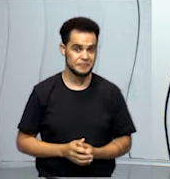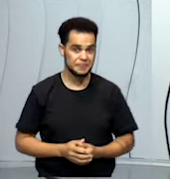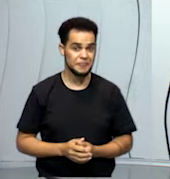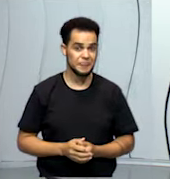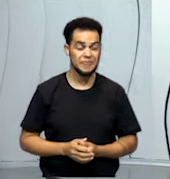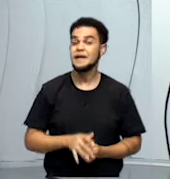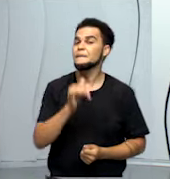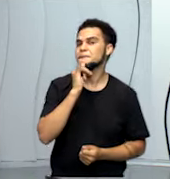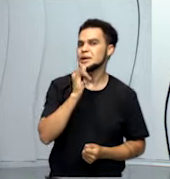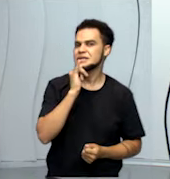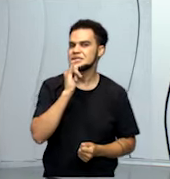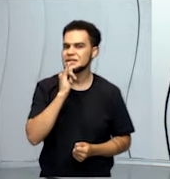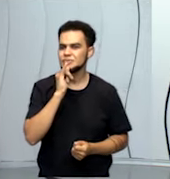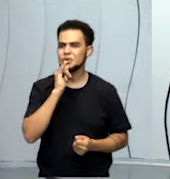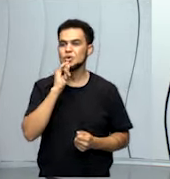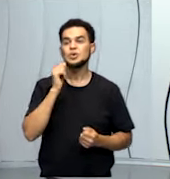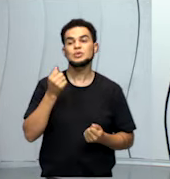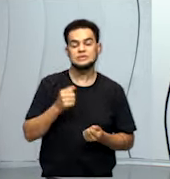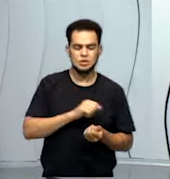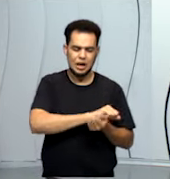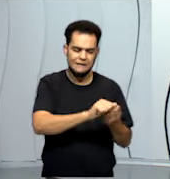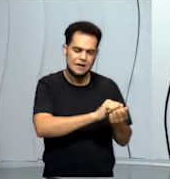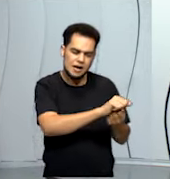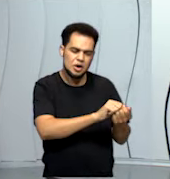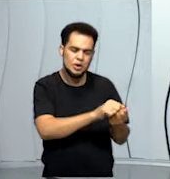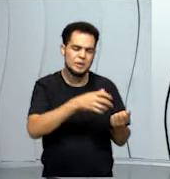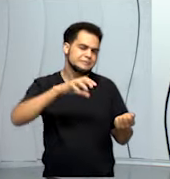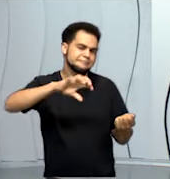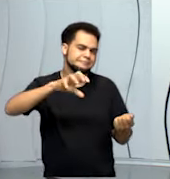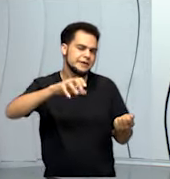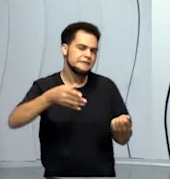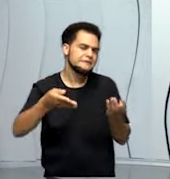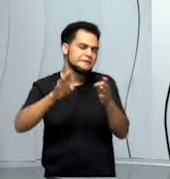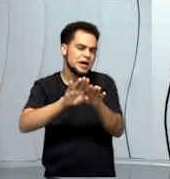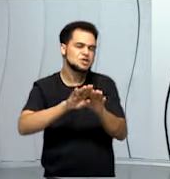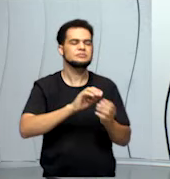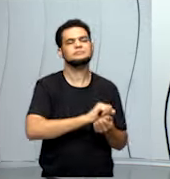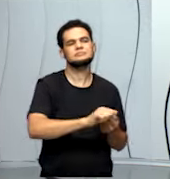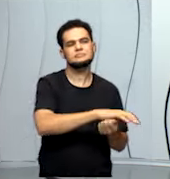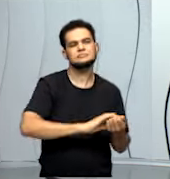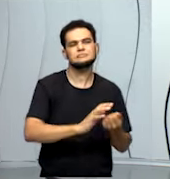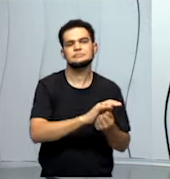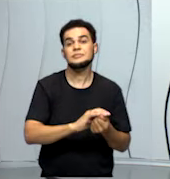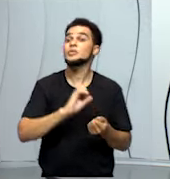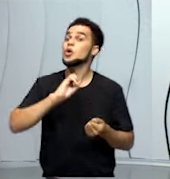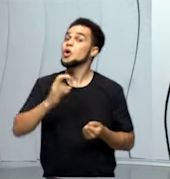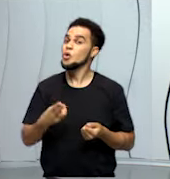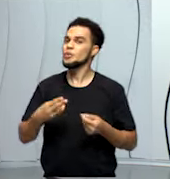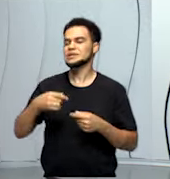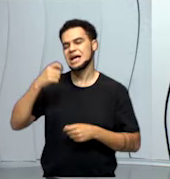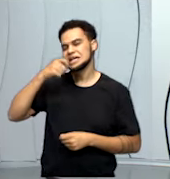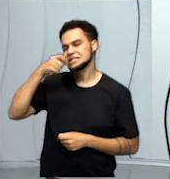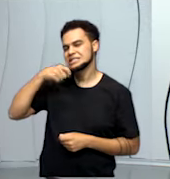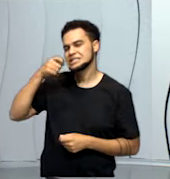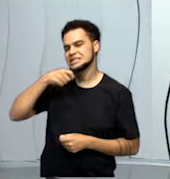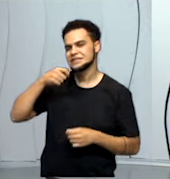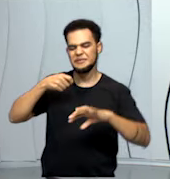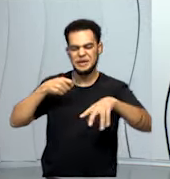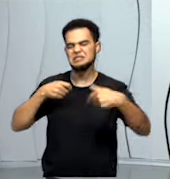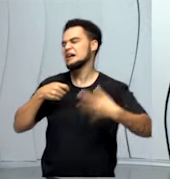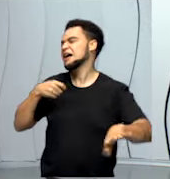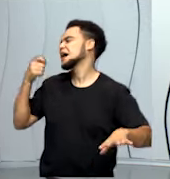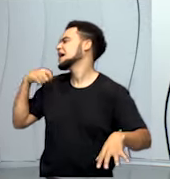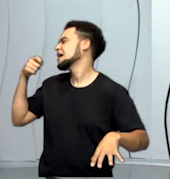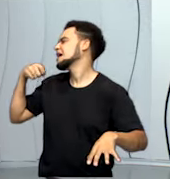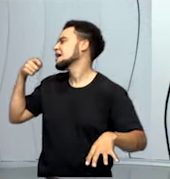torneira enquanto a gente está ensaboando a louça ou enquanto nós estamos escovando os dentes e só abrir na